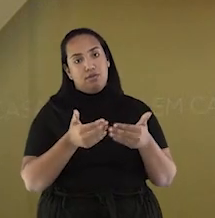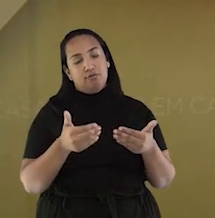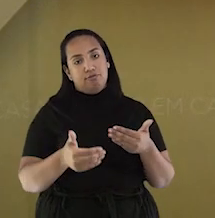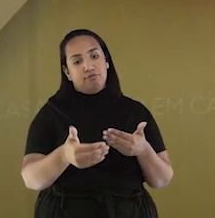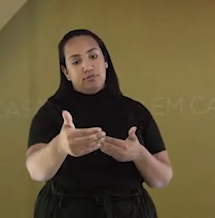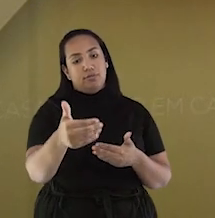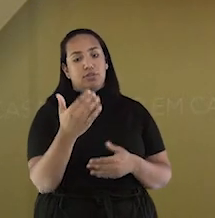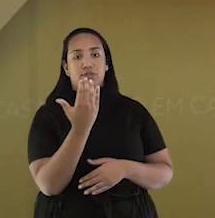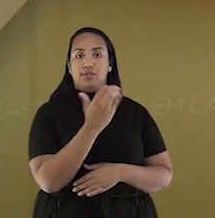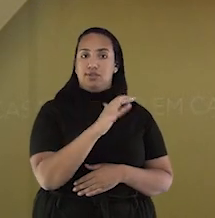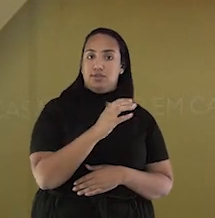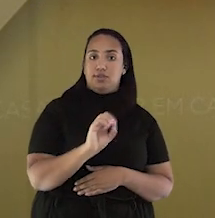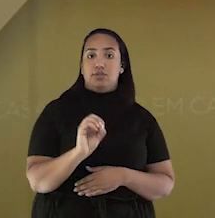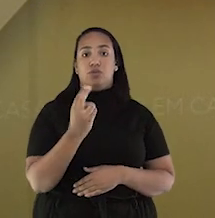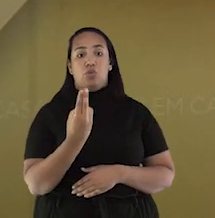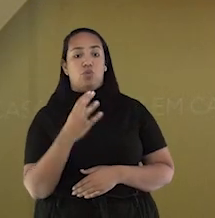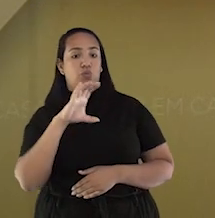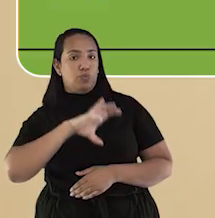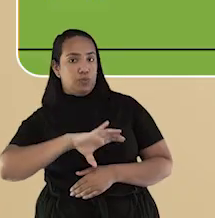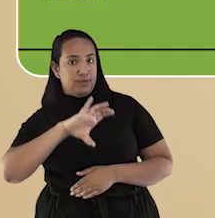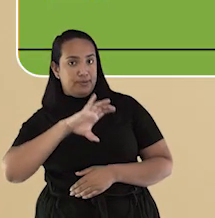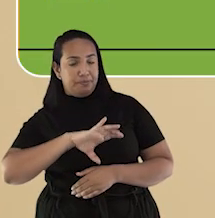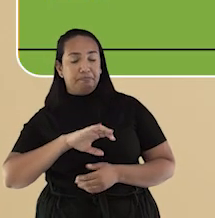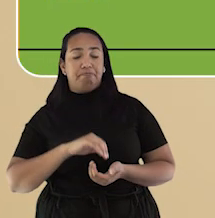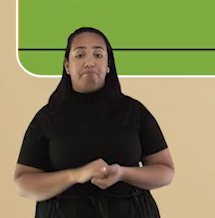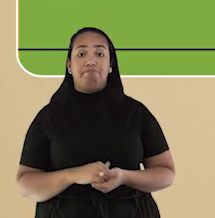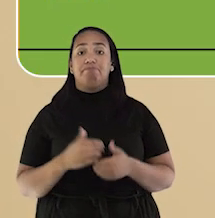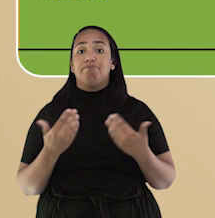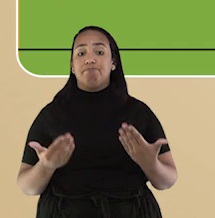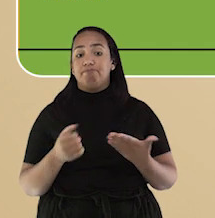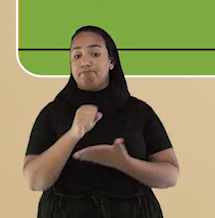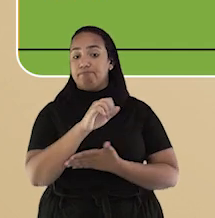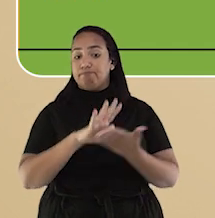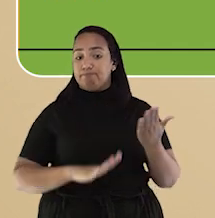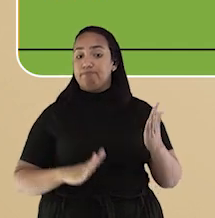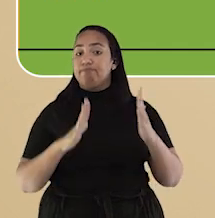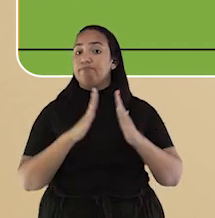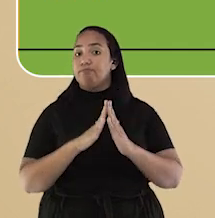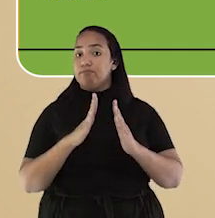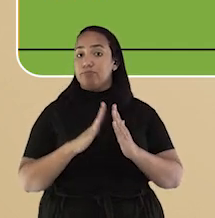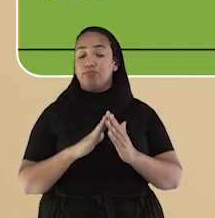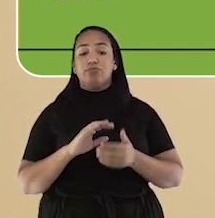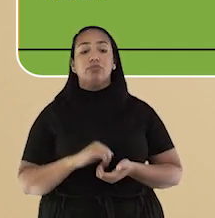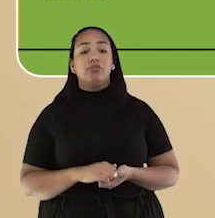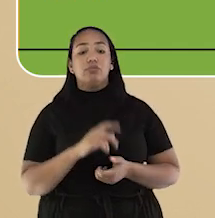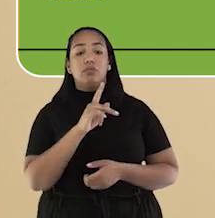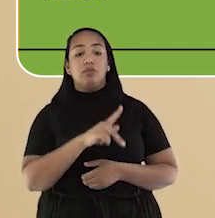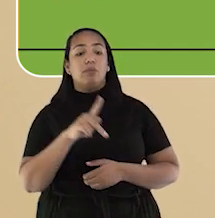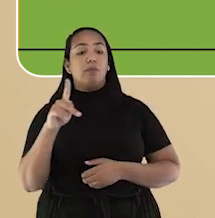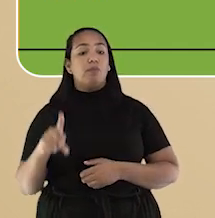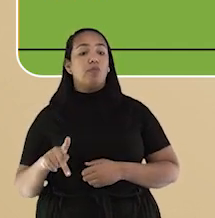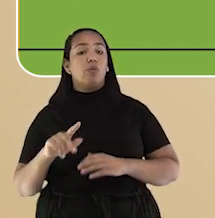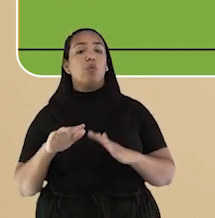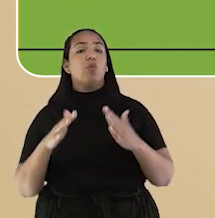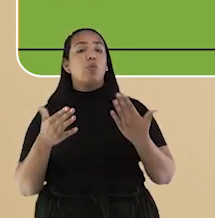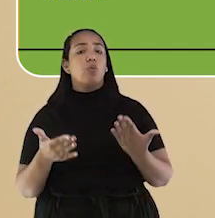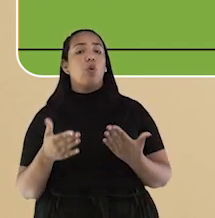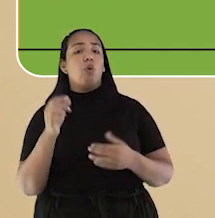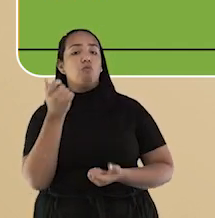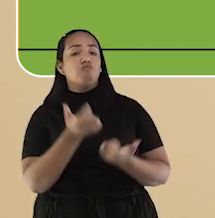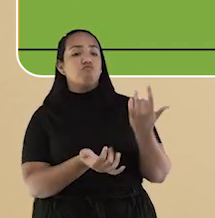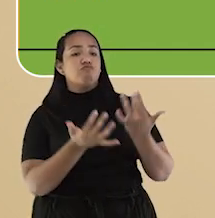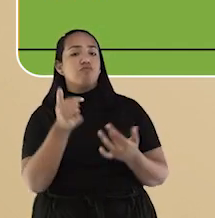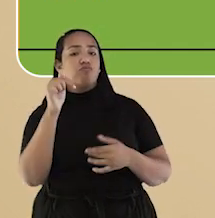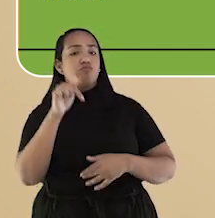ou de ciências, ou de português. Para casa, qual o profissional que é responsável por